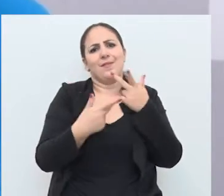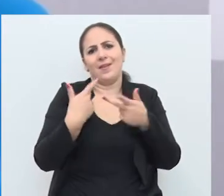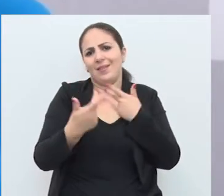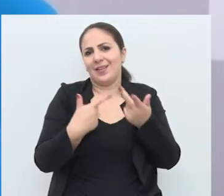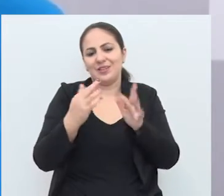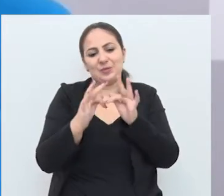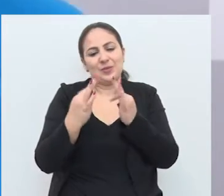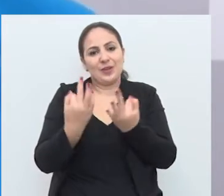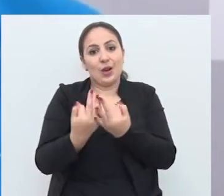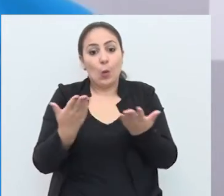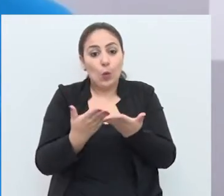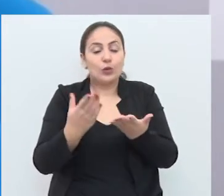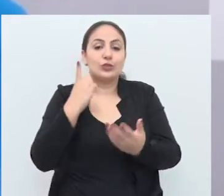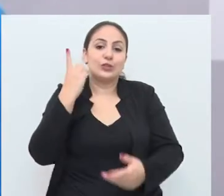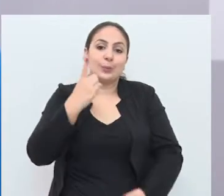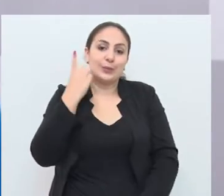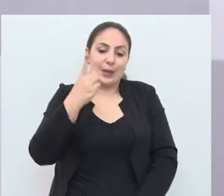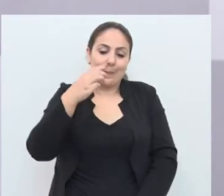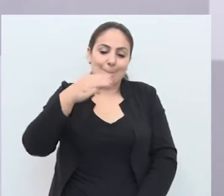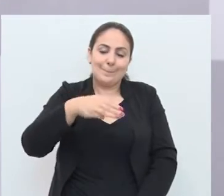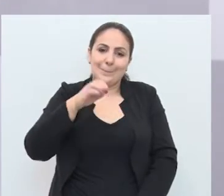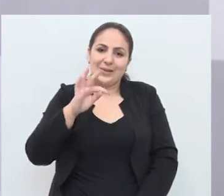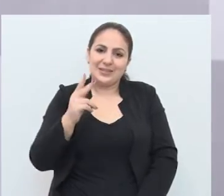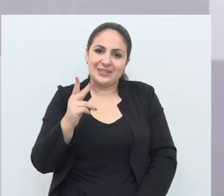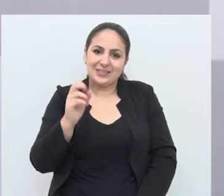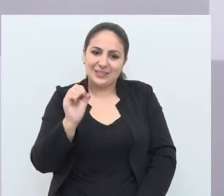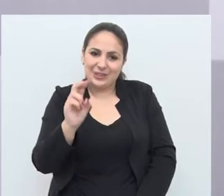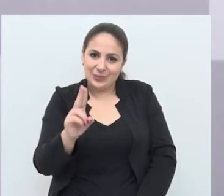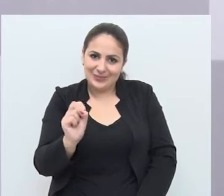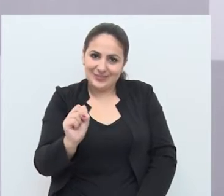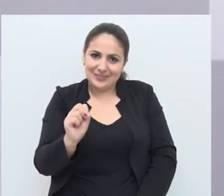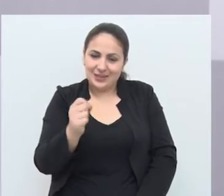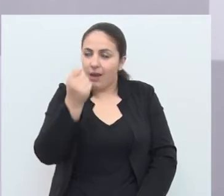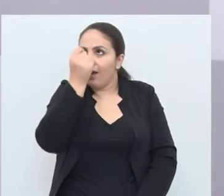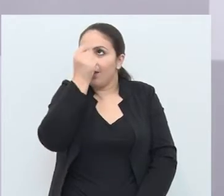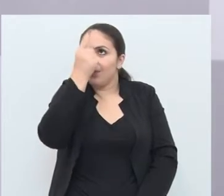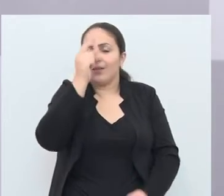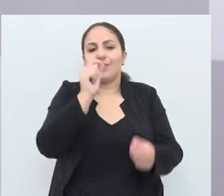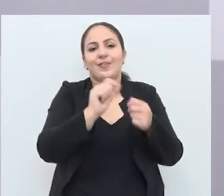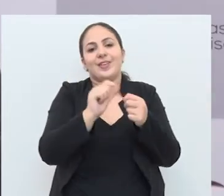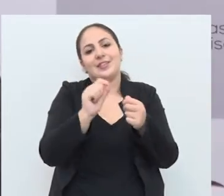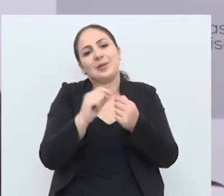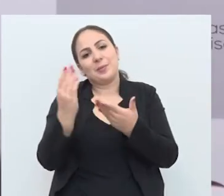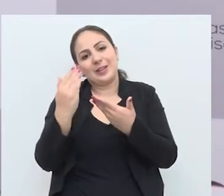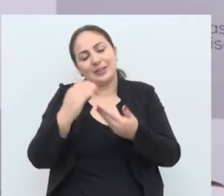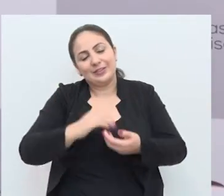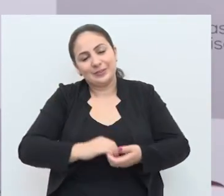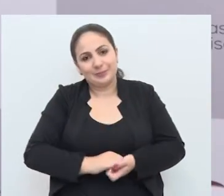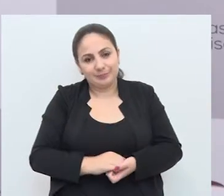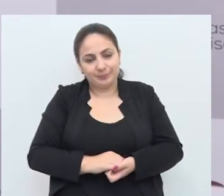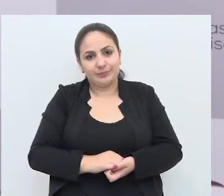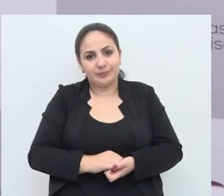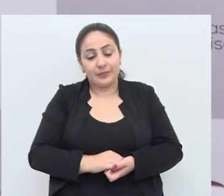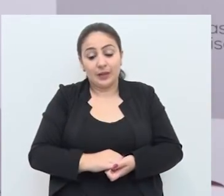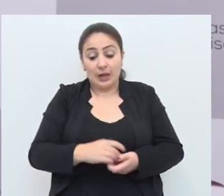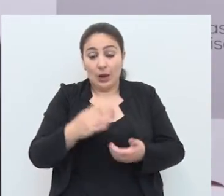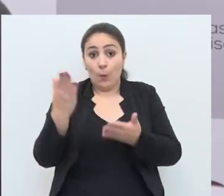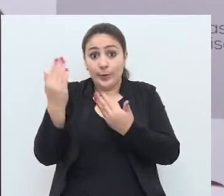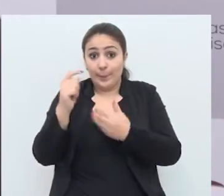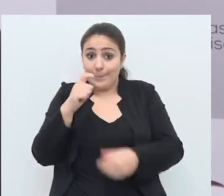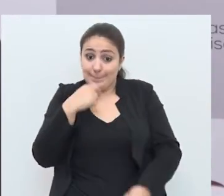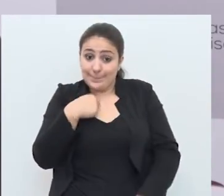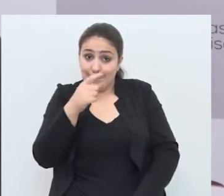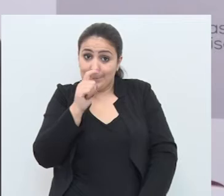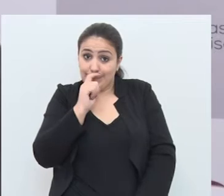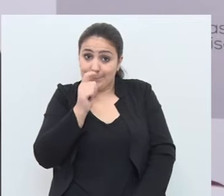o vereador, o deputado hoje, Matheus, né? E o João dos Santos, tiveram a ideia de fazer essa homenagem. Merecidamente, essa homenagem para o meu pai,